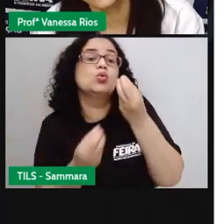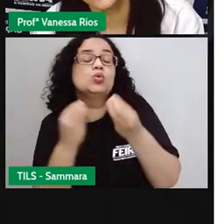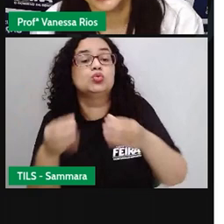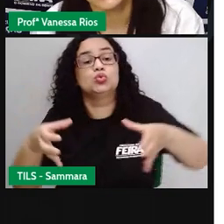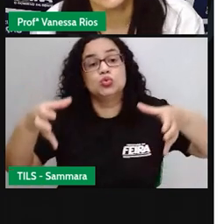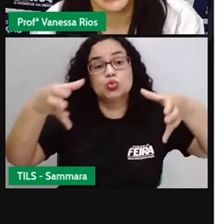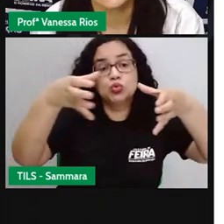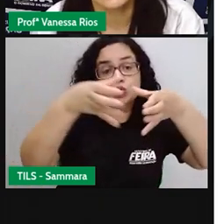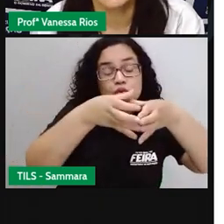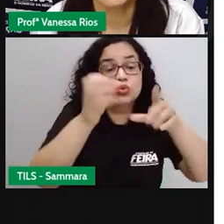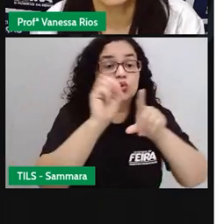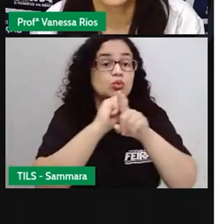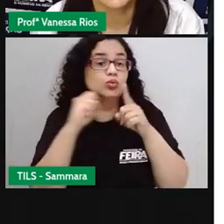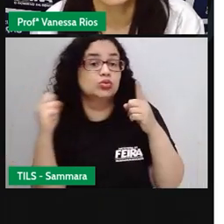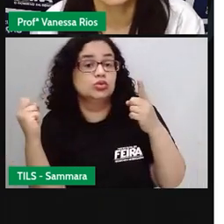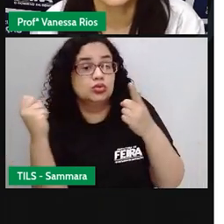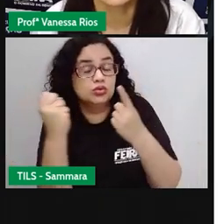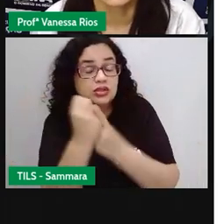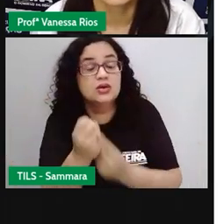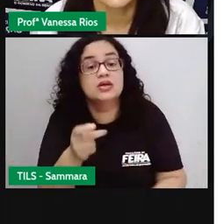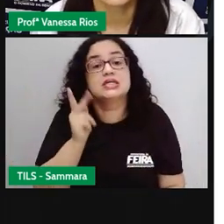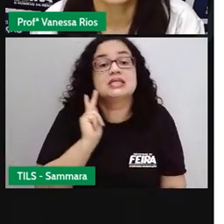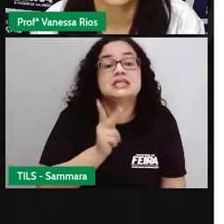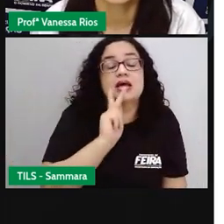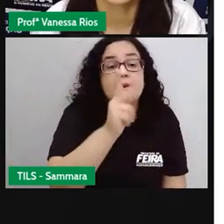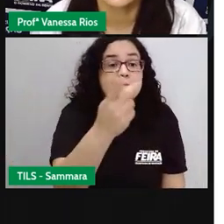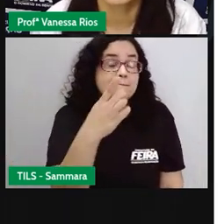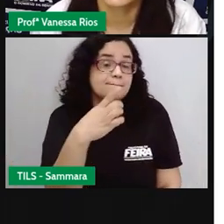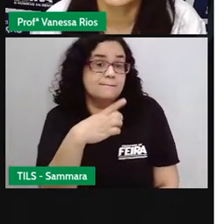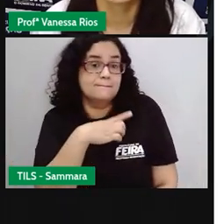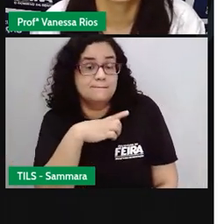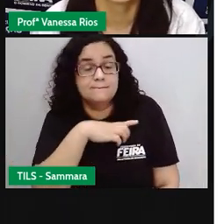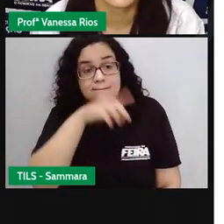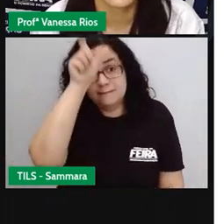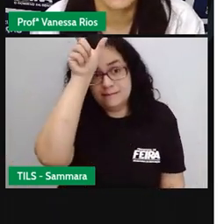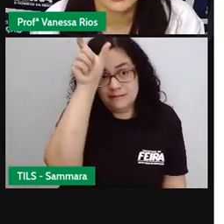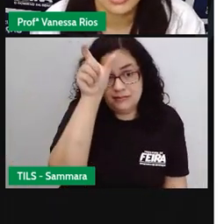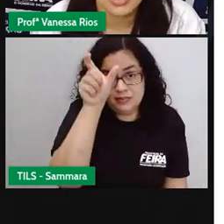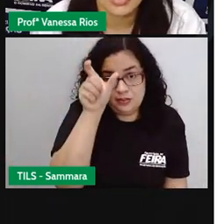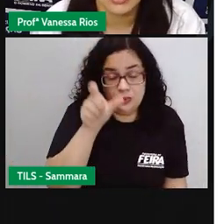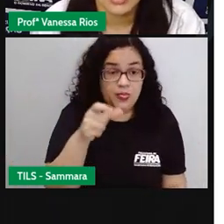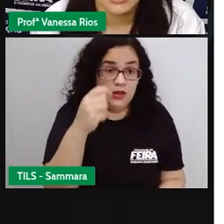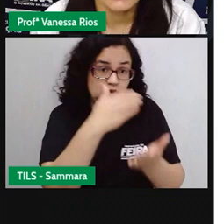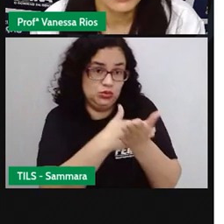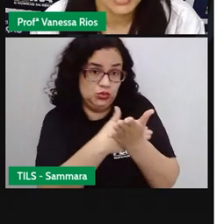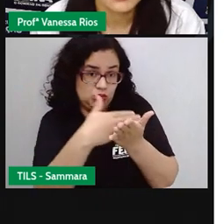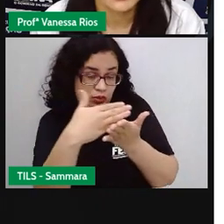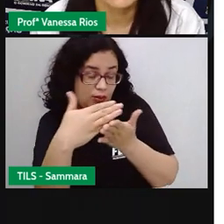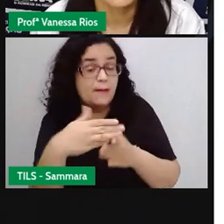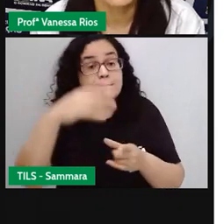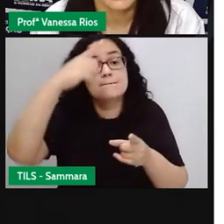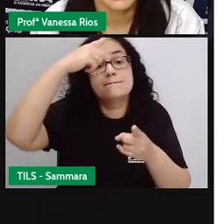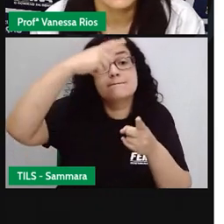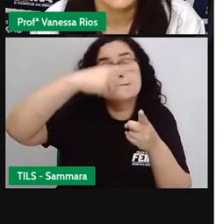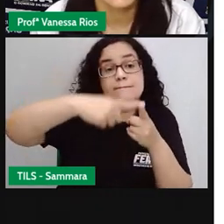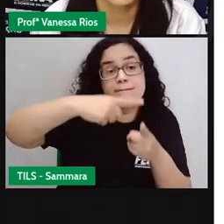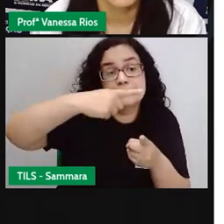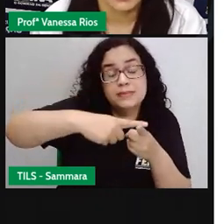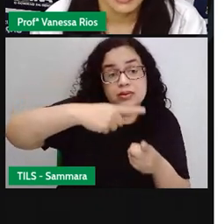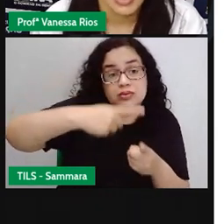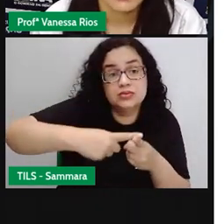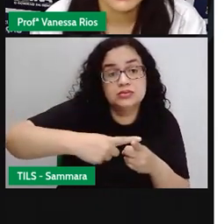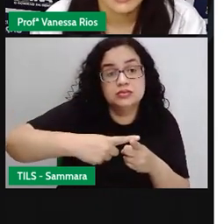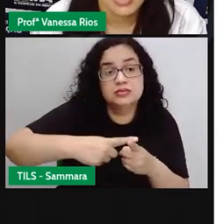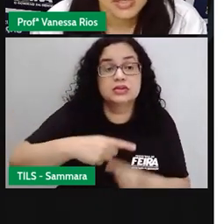dos grupos sociais sempre foi algo que pertenceu ao ser humano desde o início. Porque o ser humano é